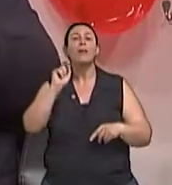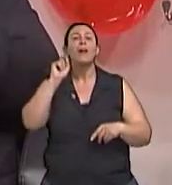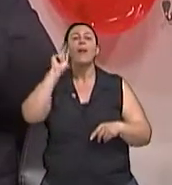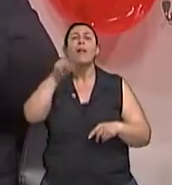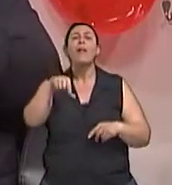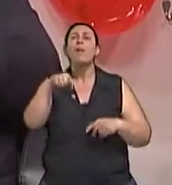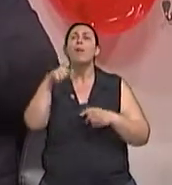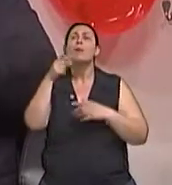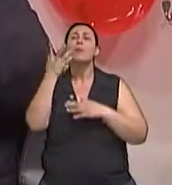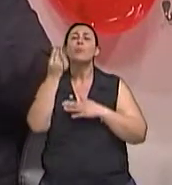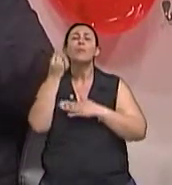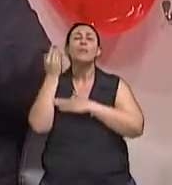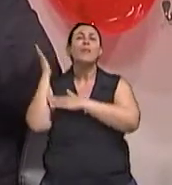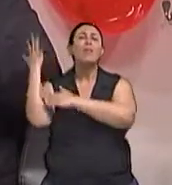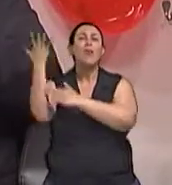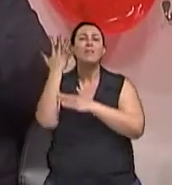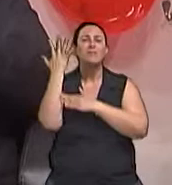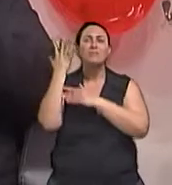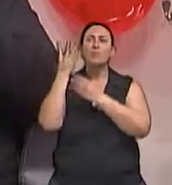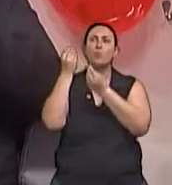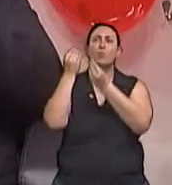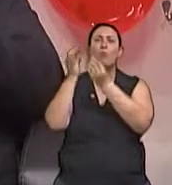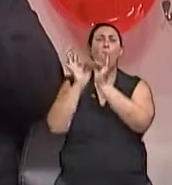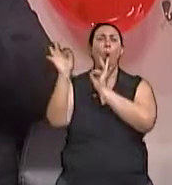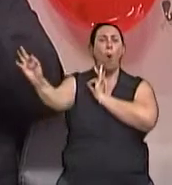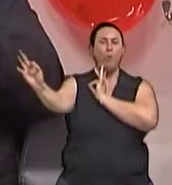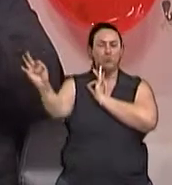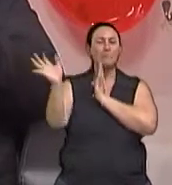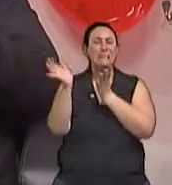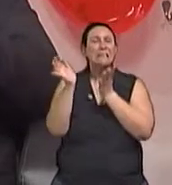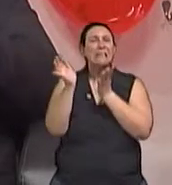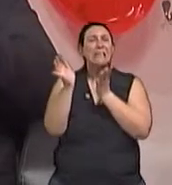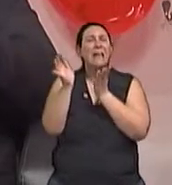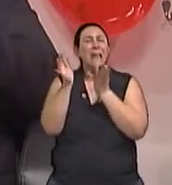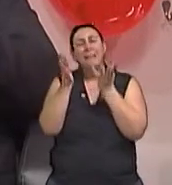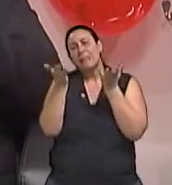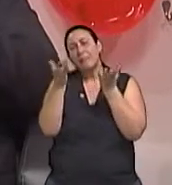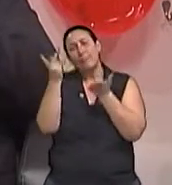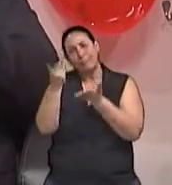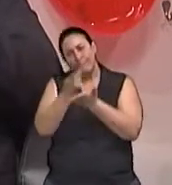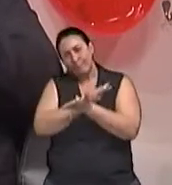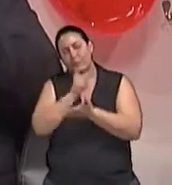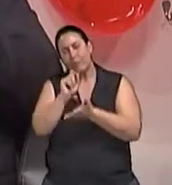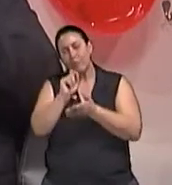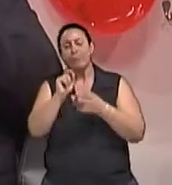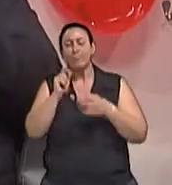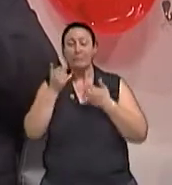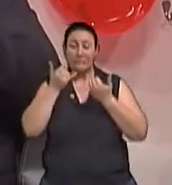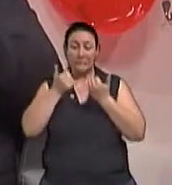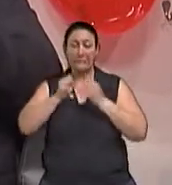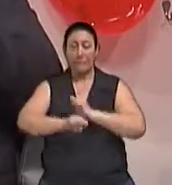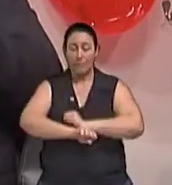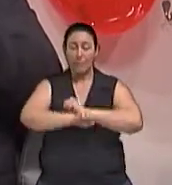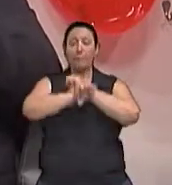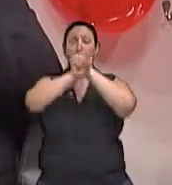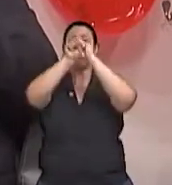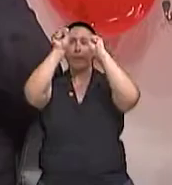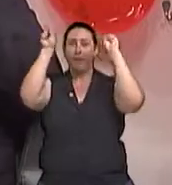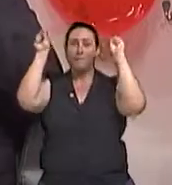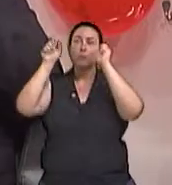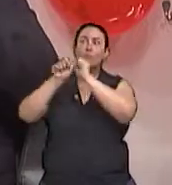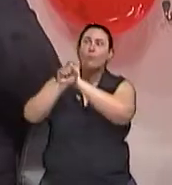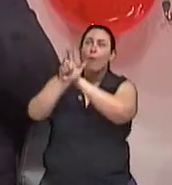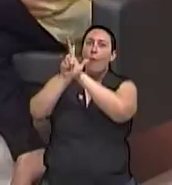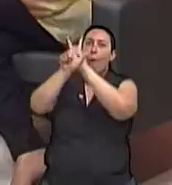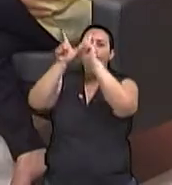natureza. Só que nosso organismo, ele evoluiu na natureza. Então, ele evoluiu para entender que quando amanhece, né? Então,